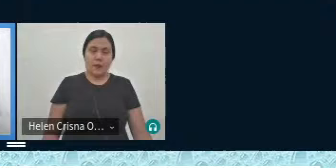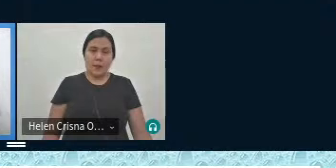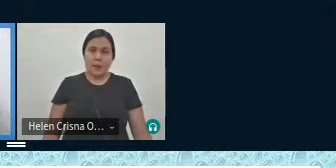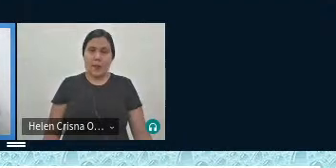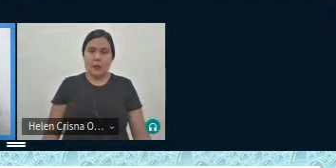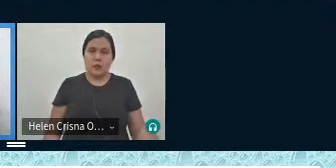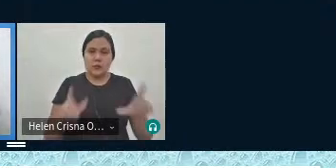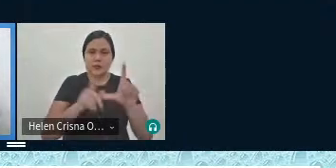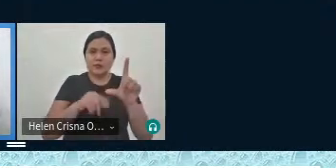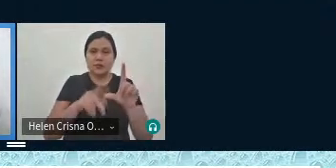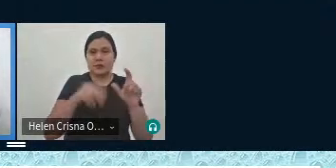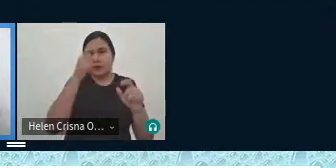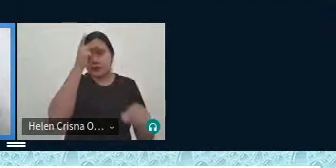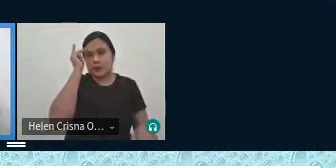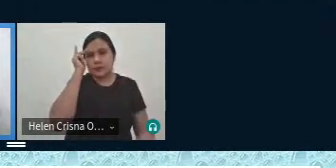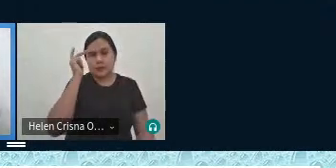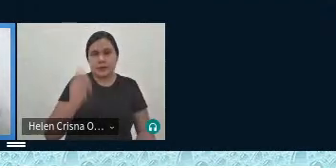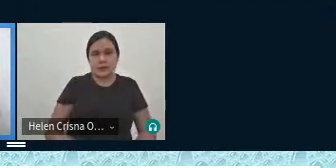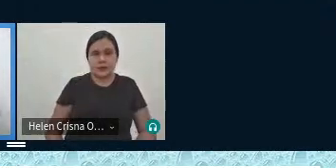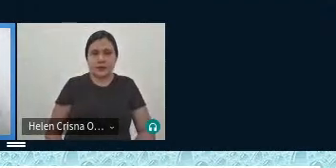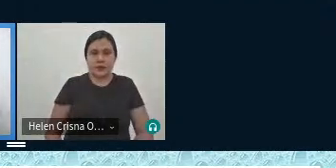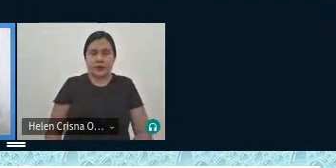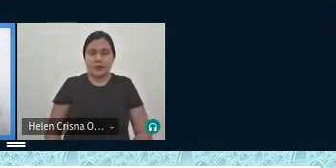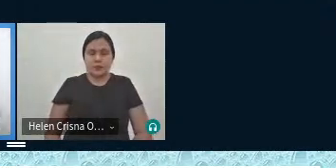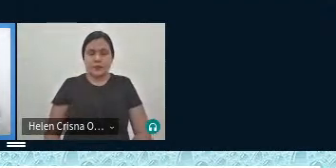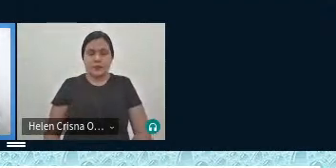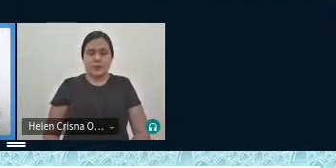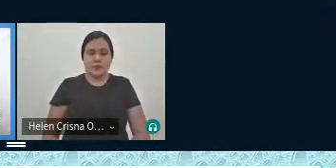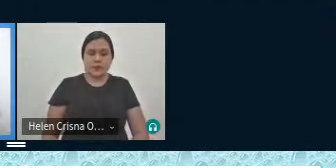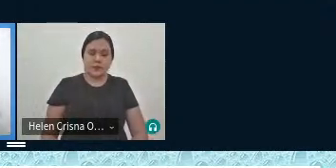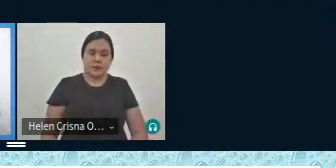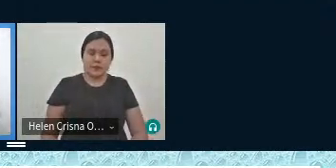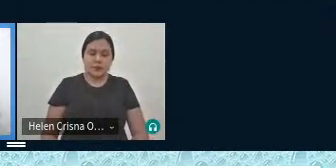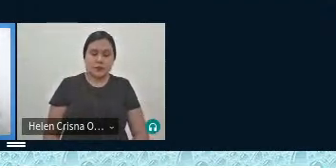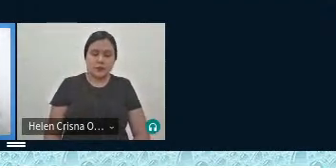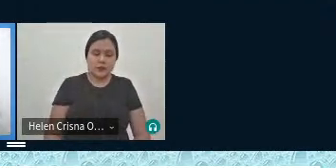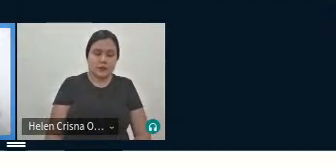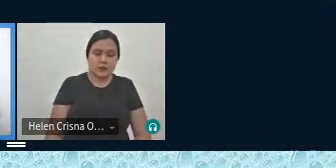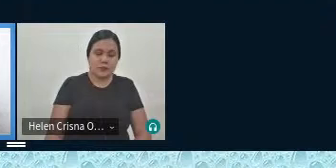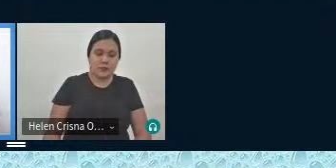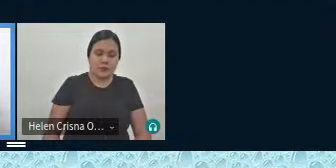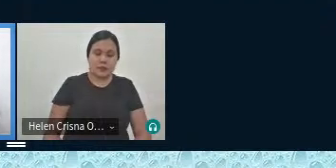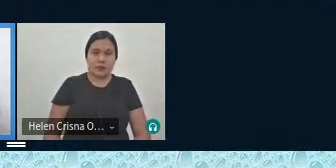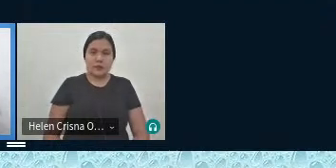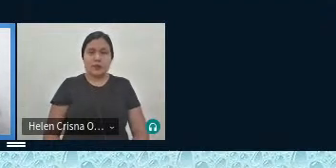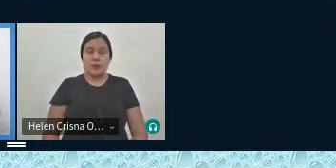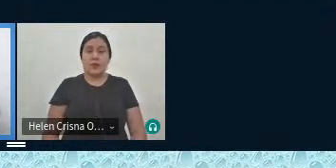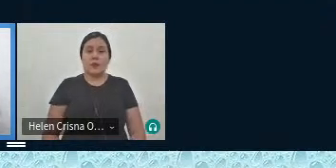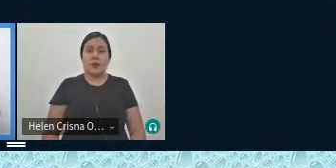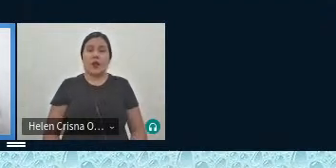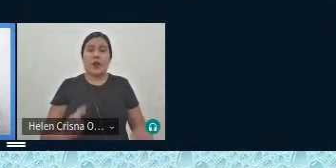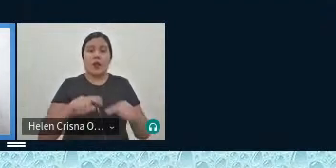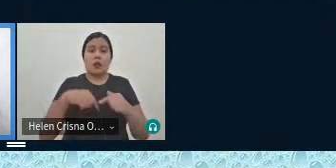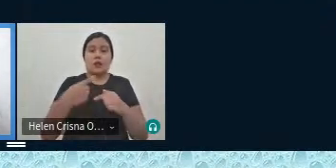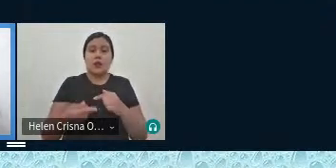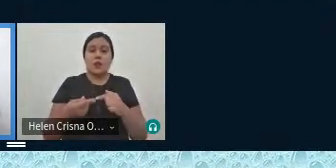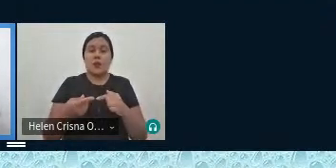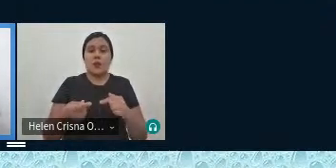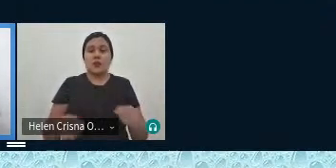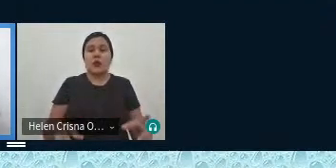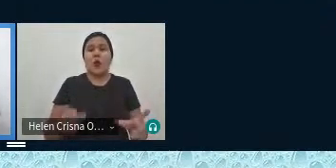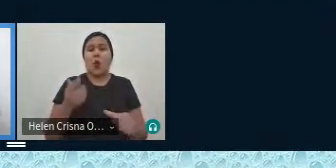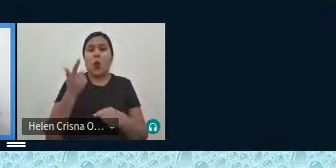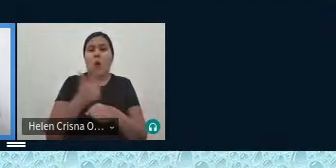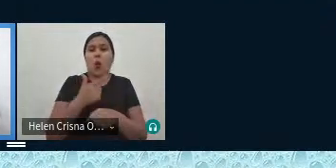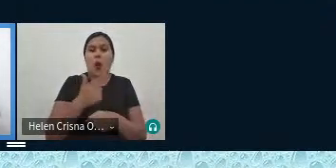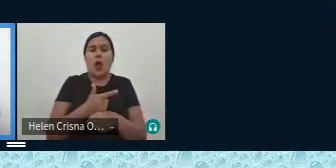ter que que recorrer aos direitos autorais então é isso e aí depois tem uma outra lexia que